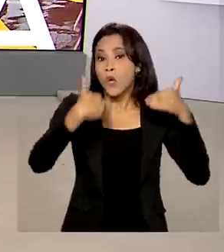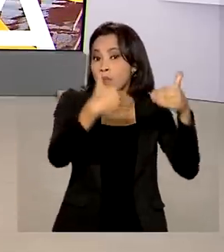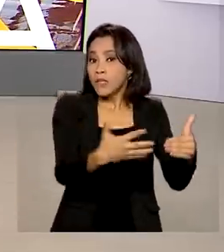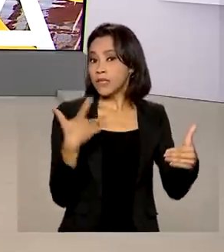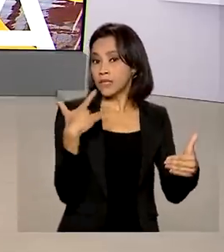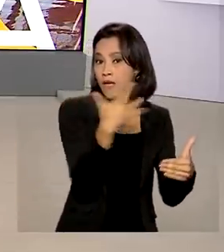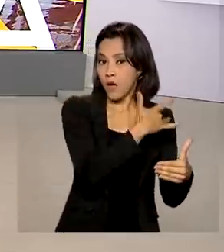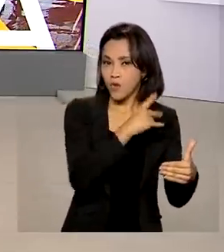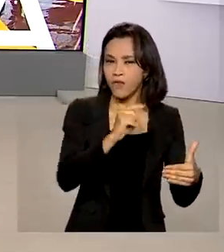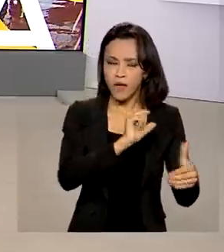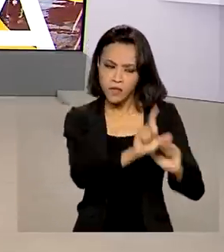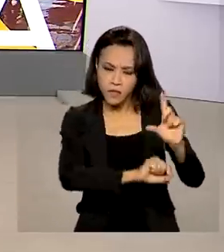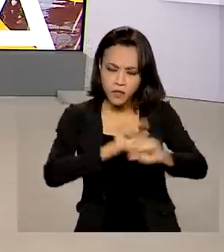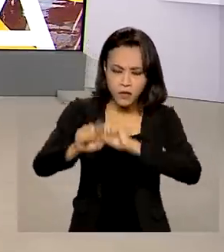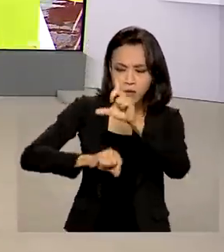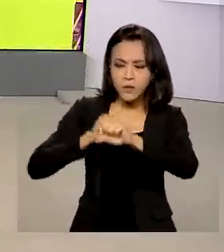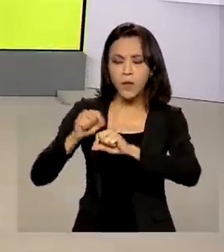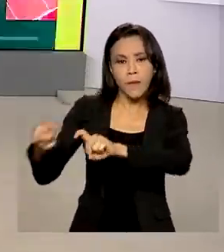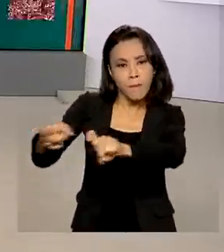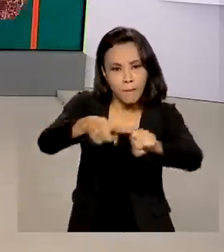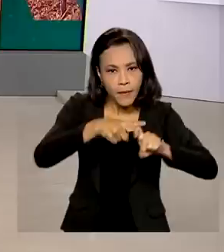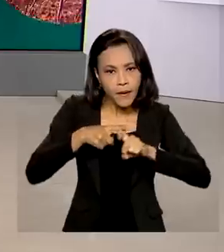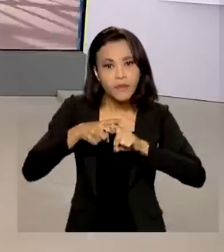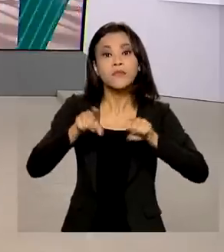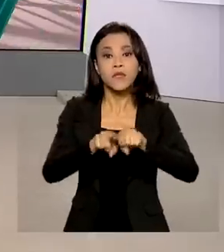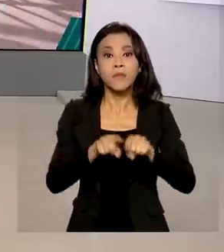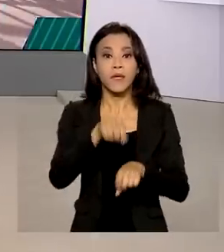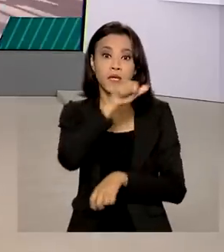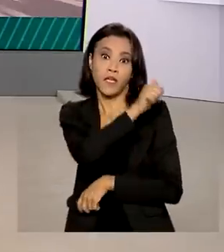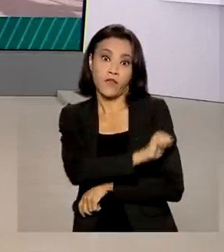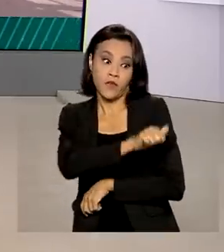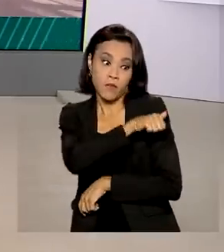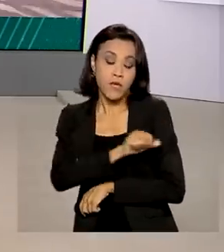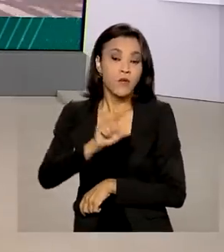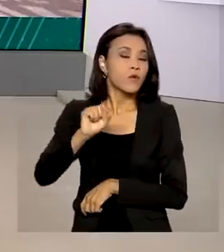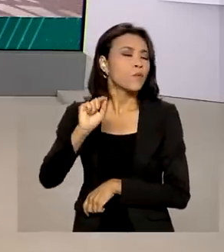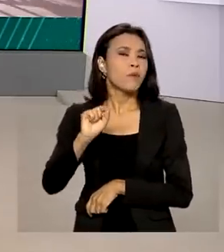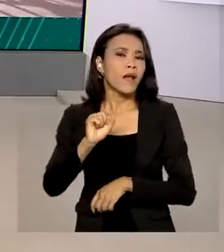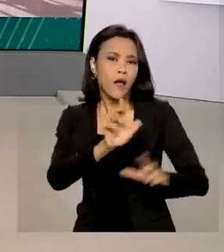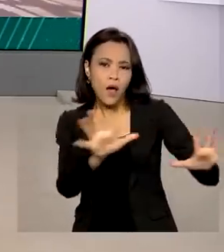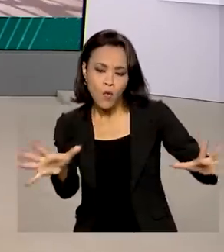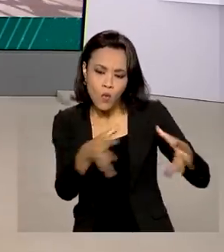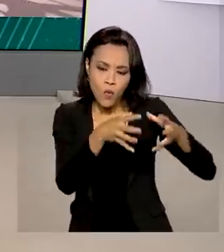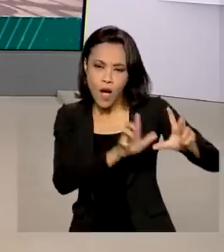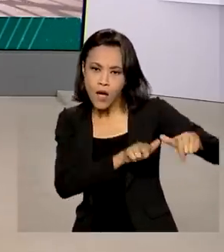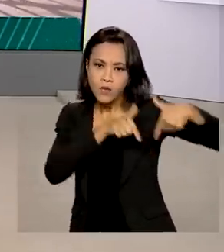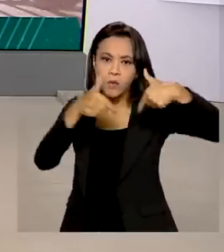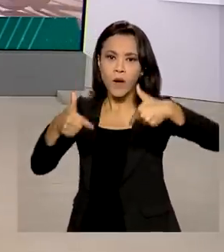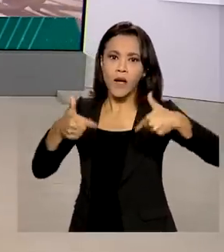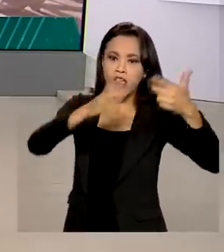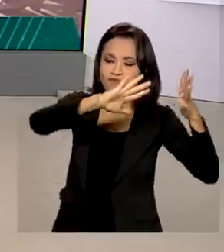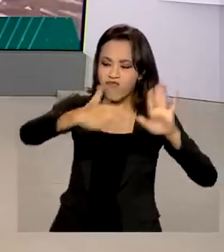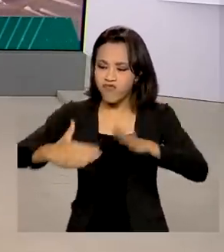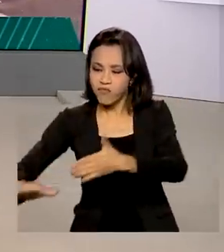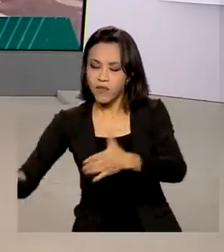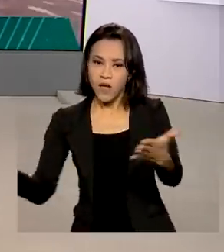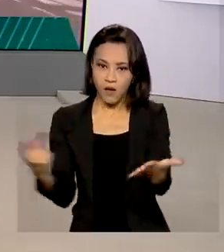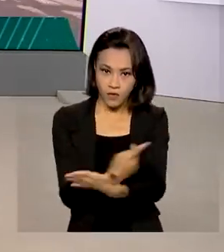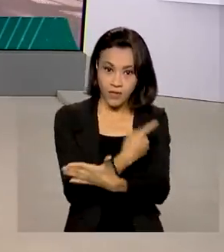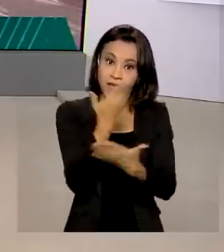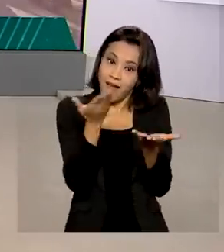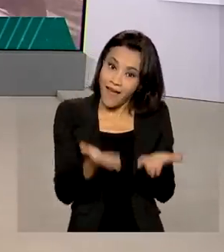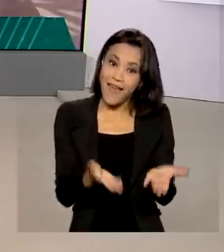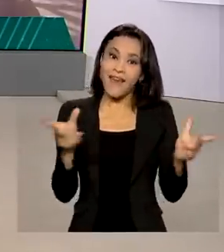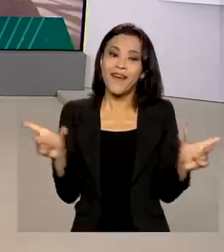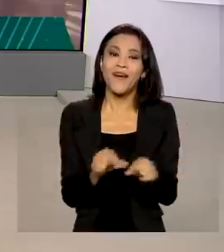médicos e enfermeiros para atuarem em casos de catástrofes e emergências. É o programa SOS de Ponta, que começa